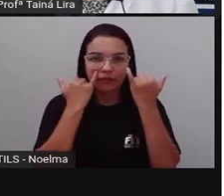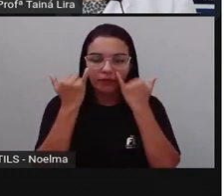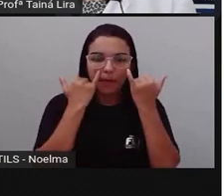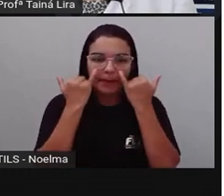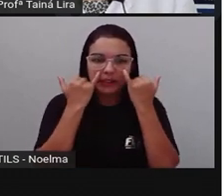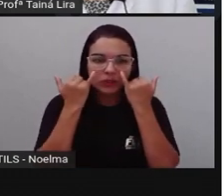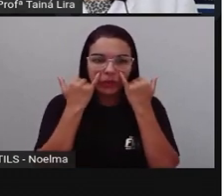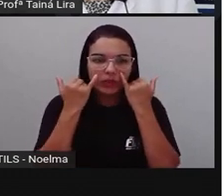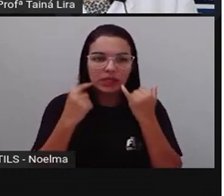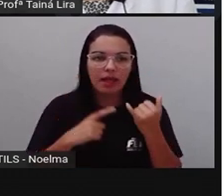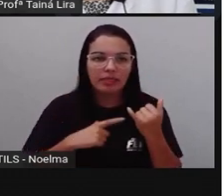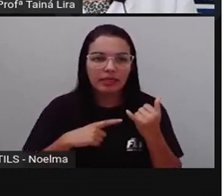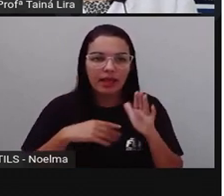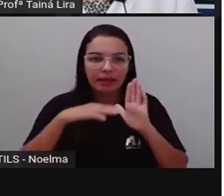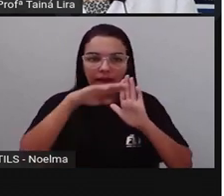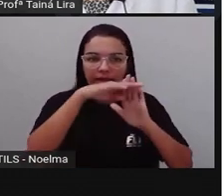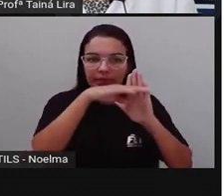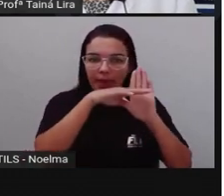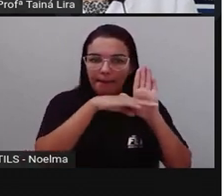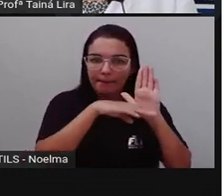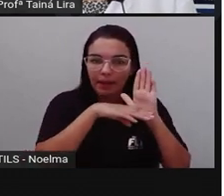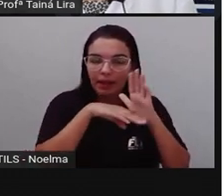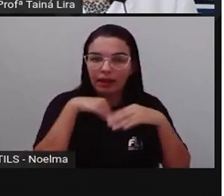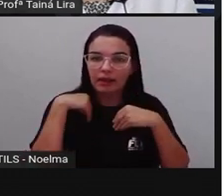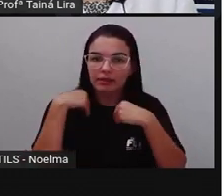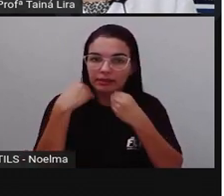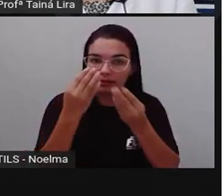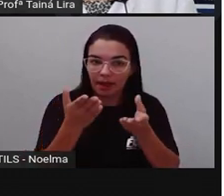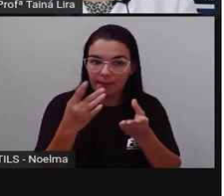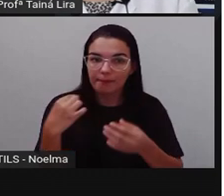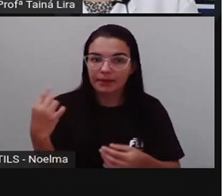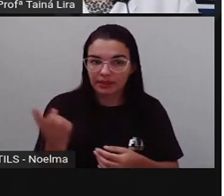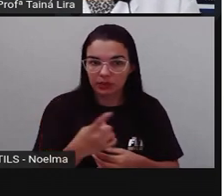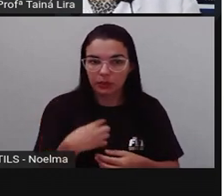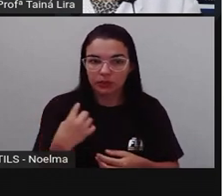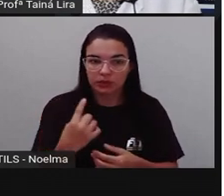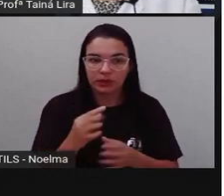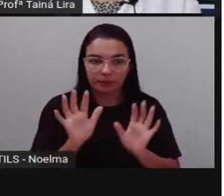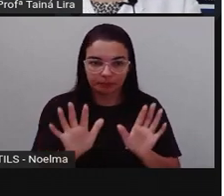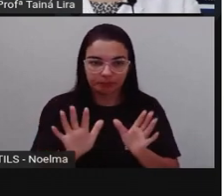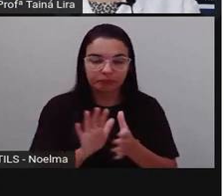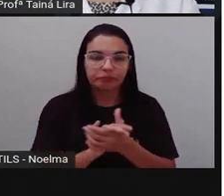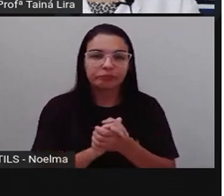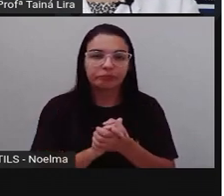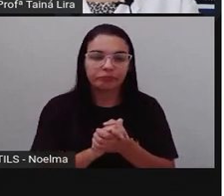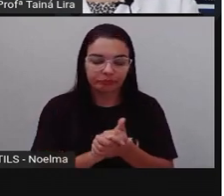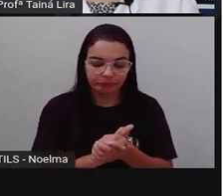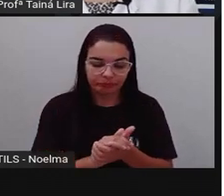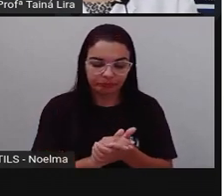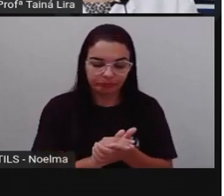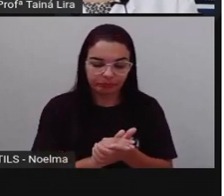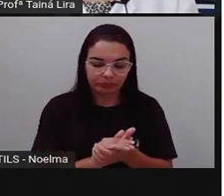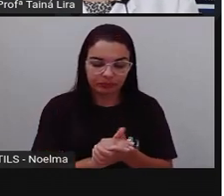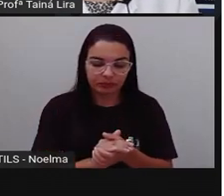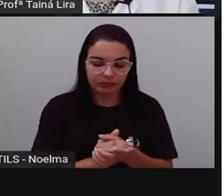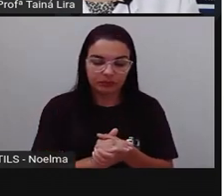Que essa tabela está trazendo para nós, tá bom? Então, ele vem perguntando, né,